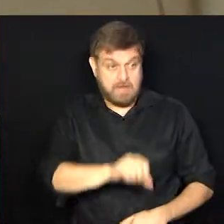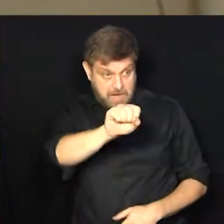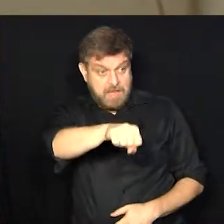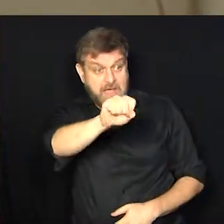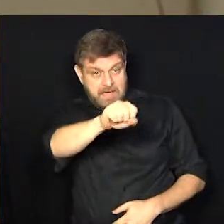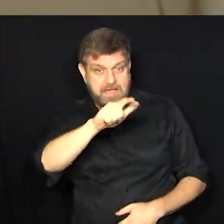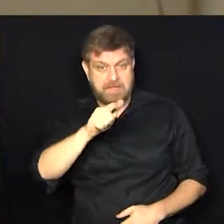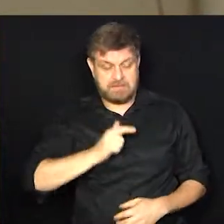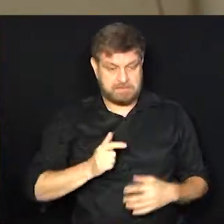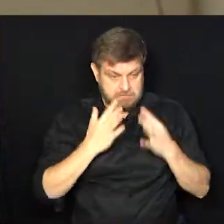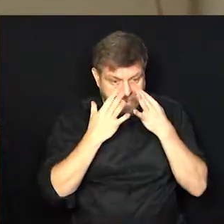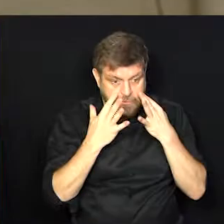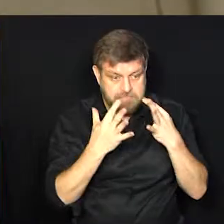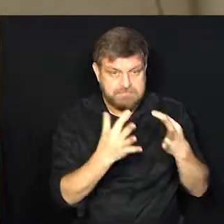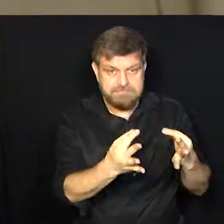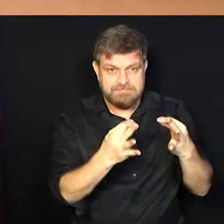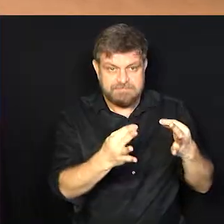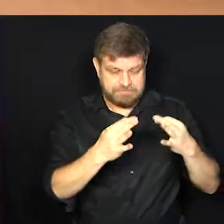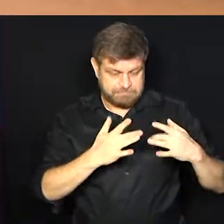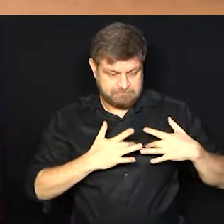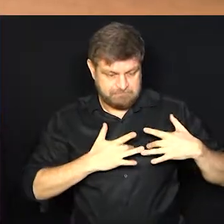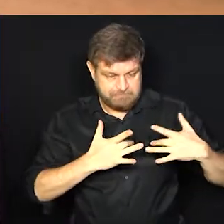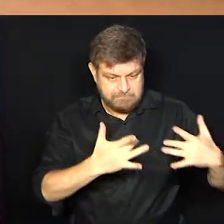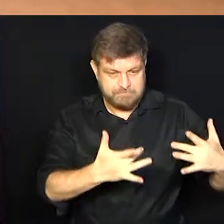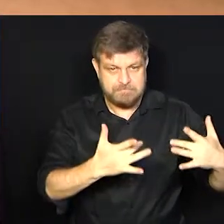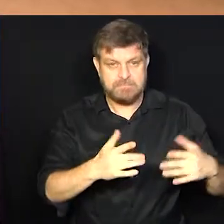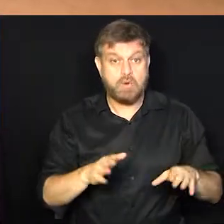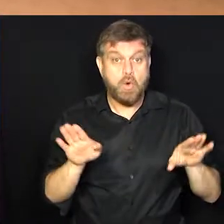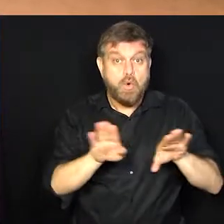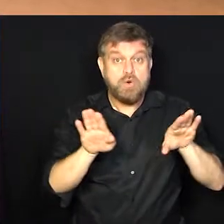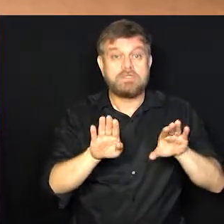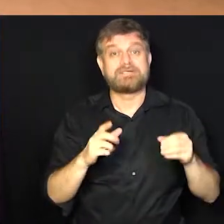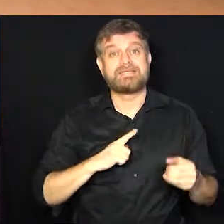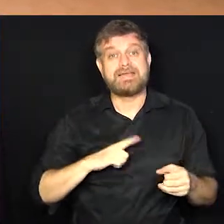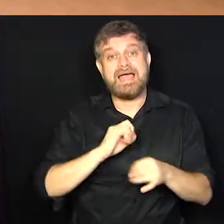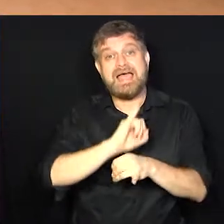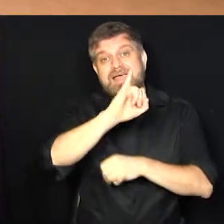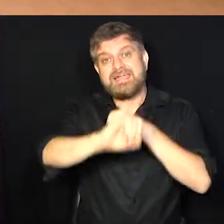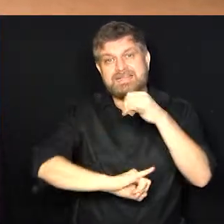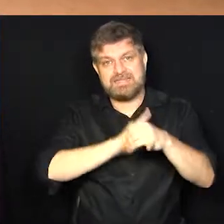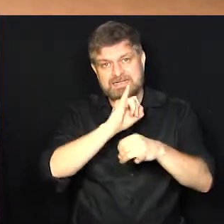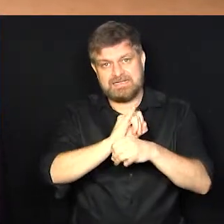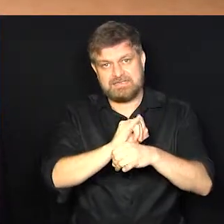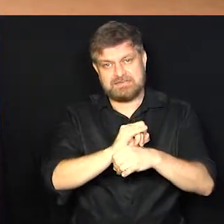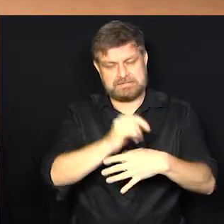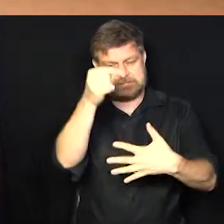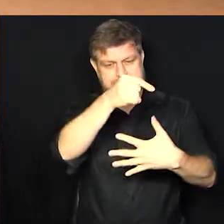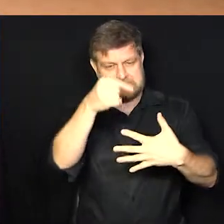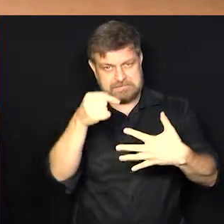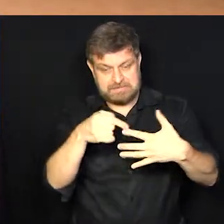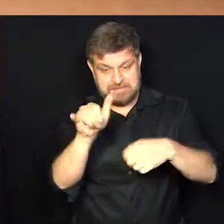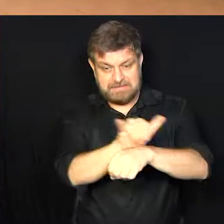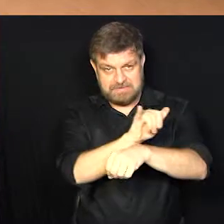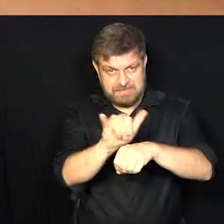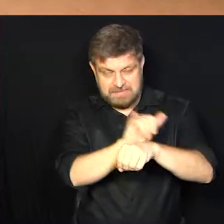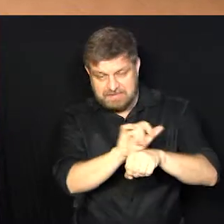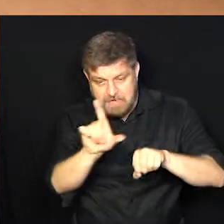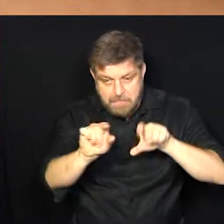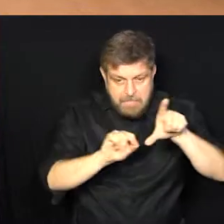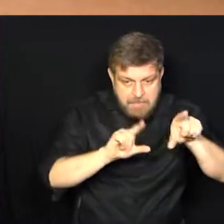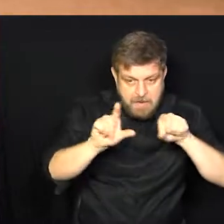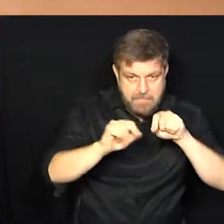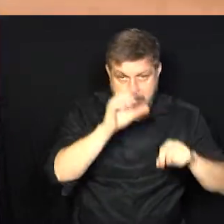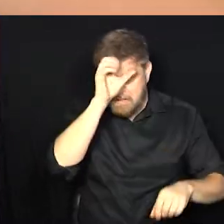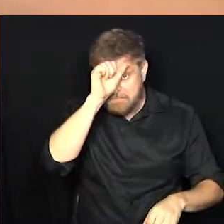cursos, se dedicar. Hoje em dia, a internet está aí, que tem muitas opções para a gente se